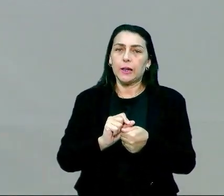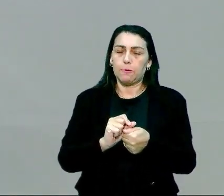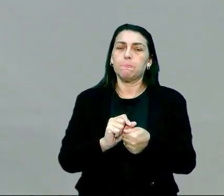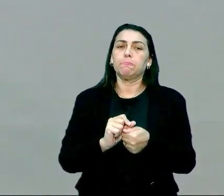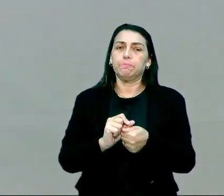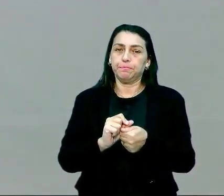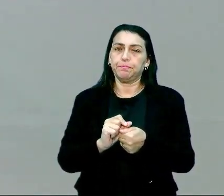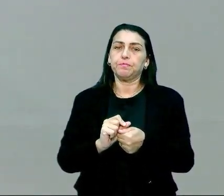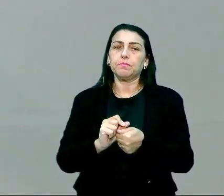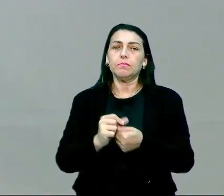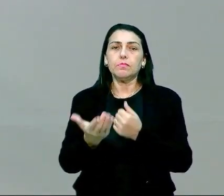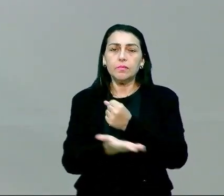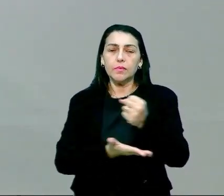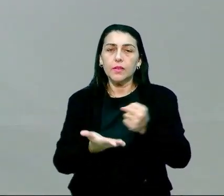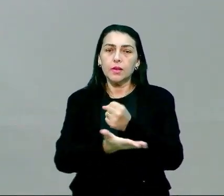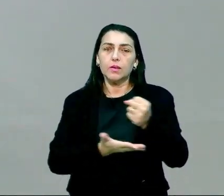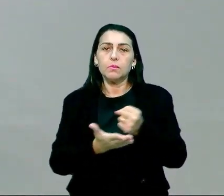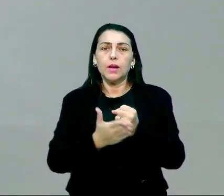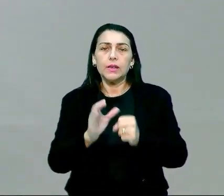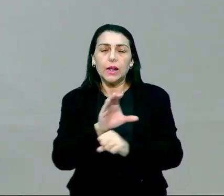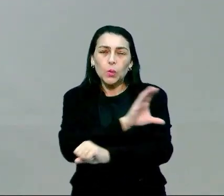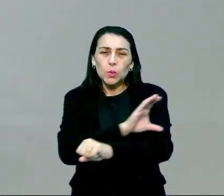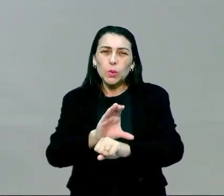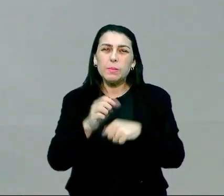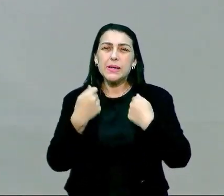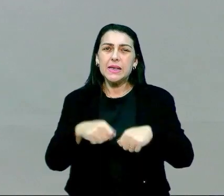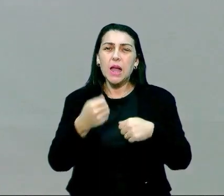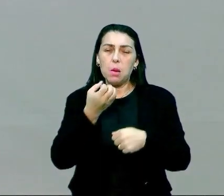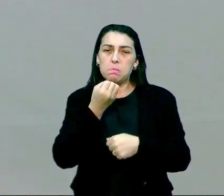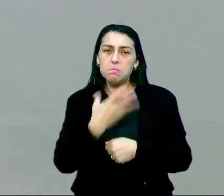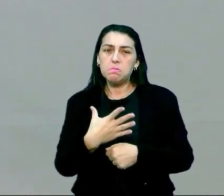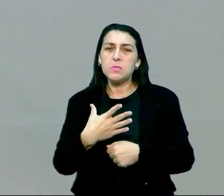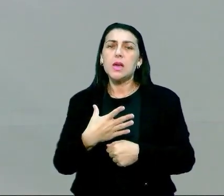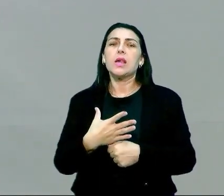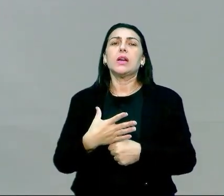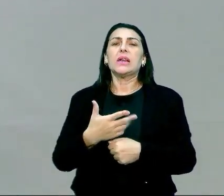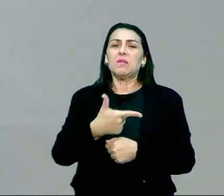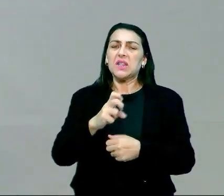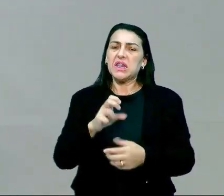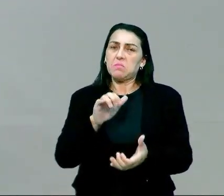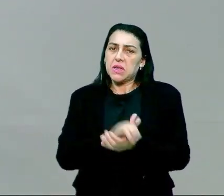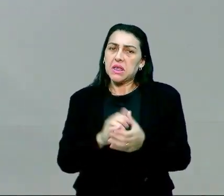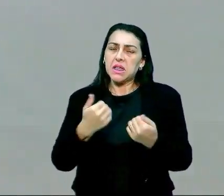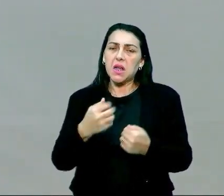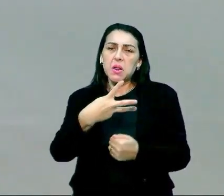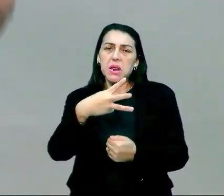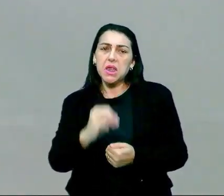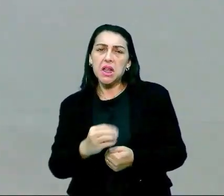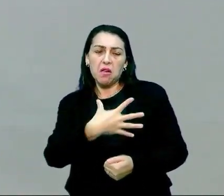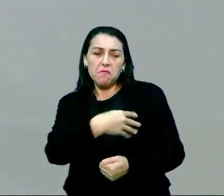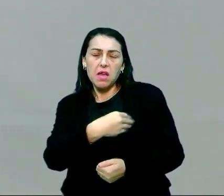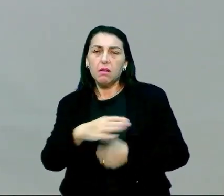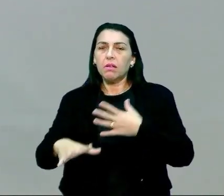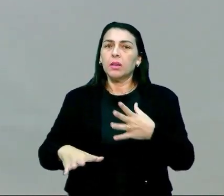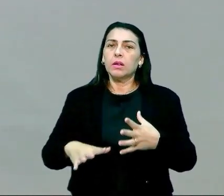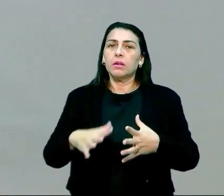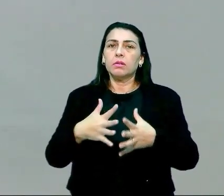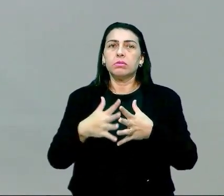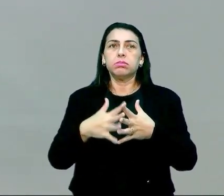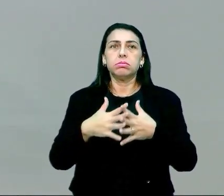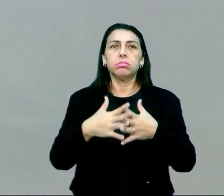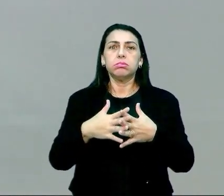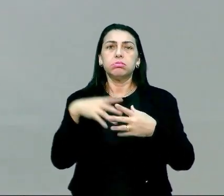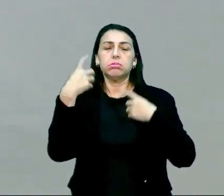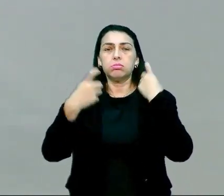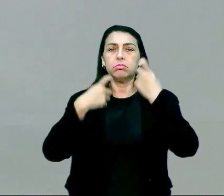-determina com base no aspecto cultural de que você tem que ser bem-sucedido, com 25 você tem que casar, você tem que ter 30, um filho e tudo. Veja que